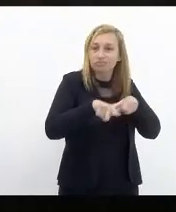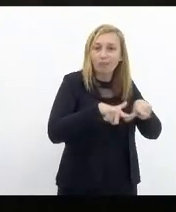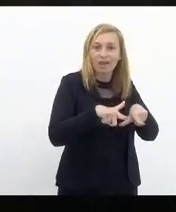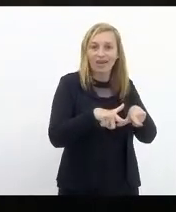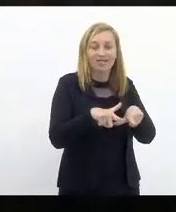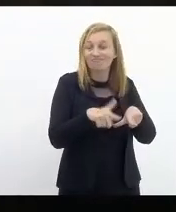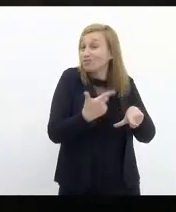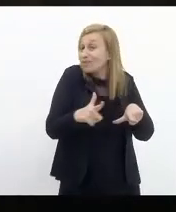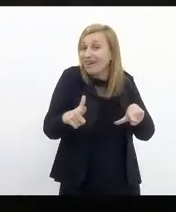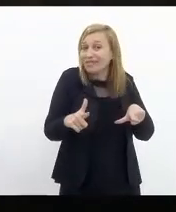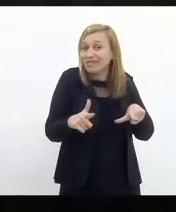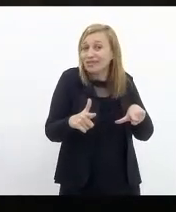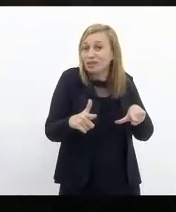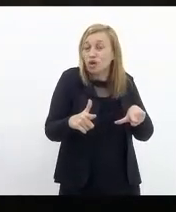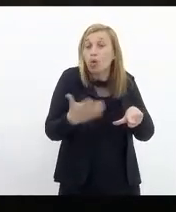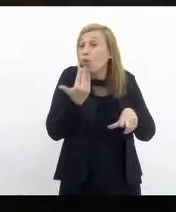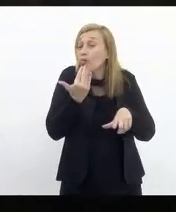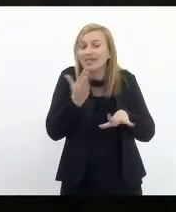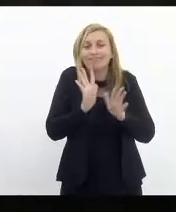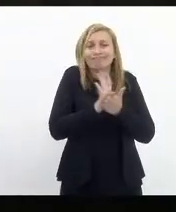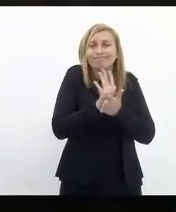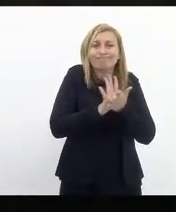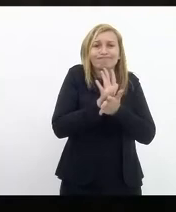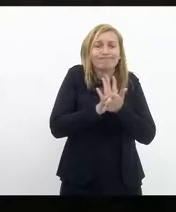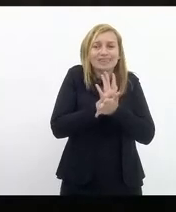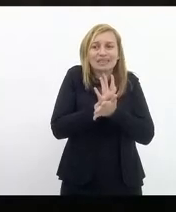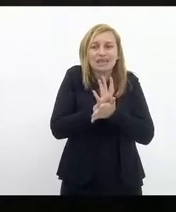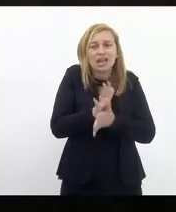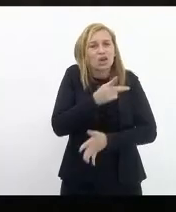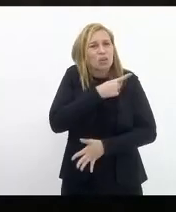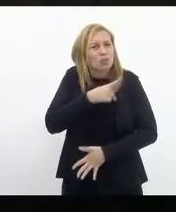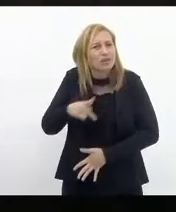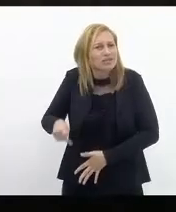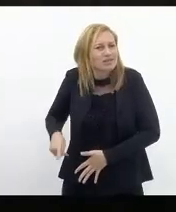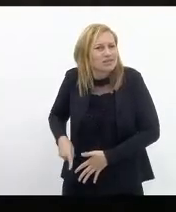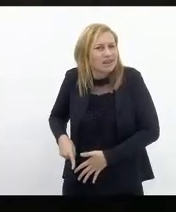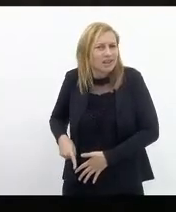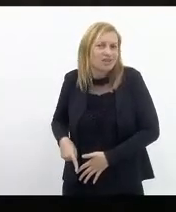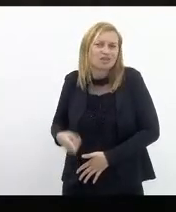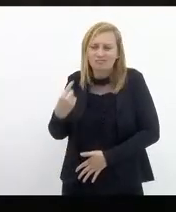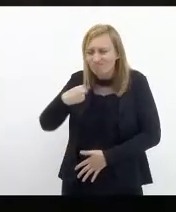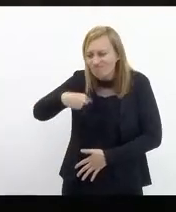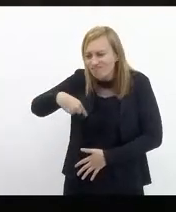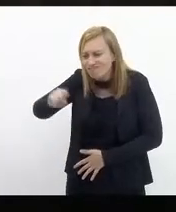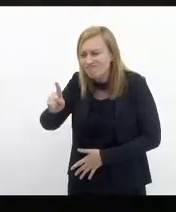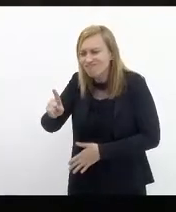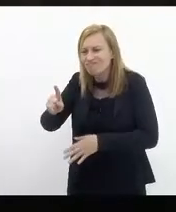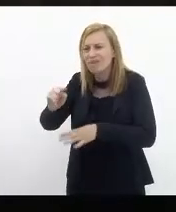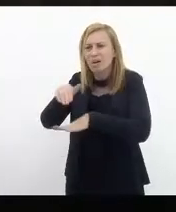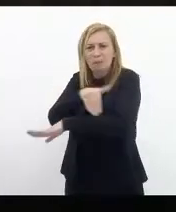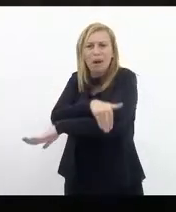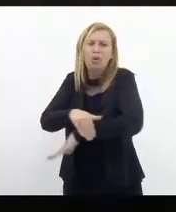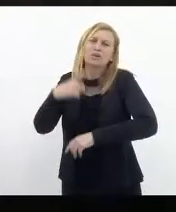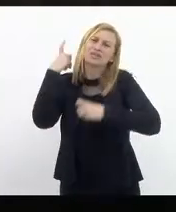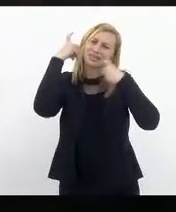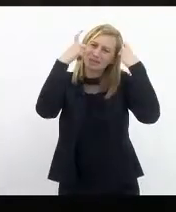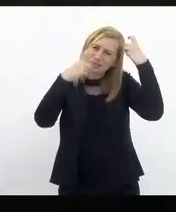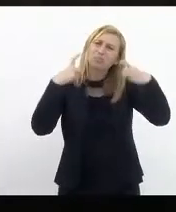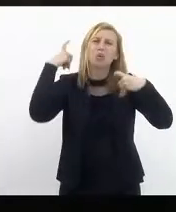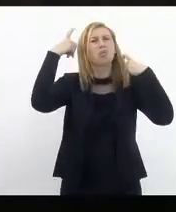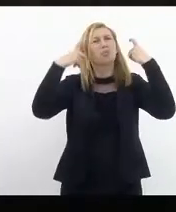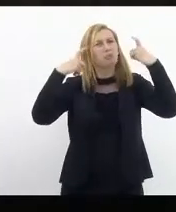as pessoas não têm como comer e o presidente vai para a rua se preocupar